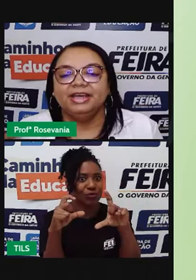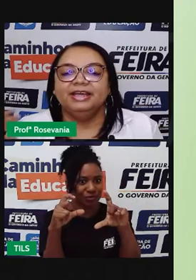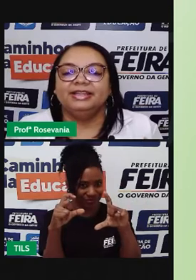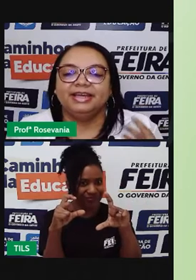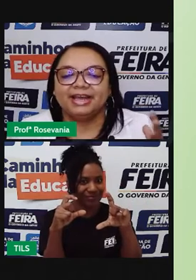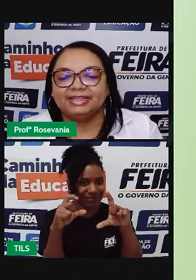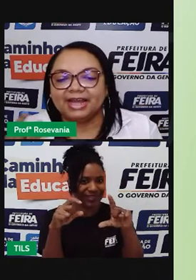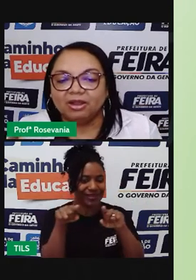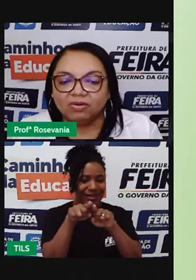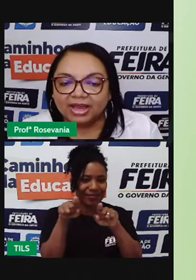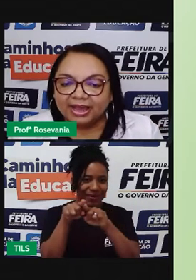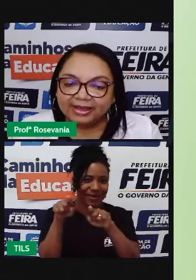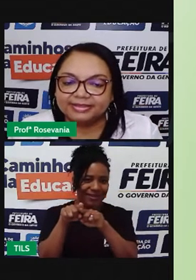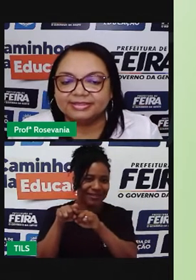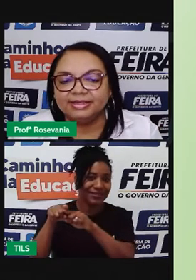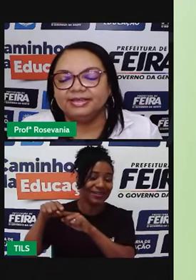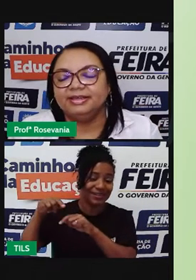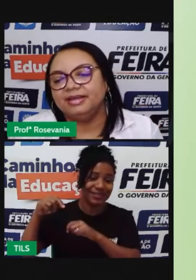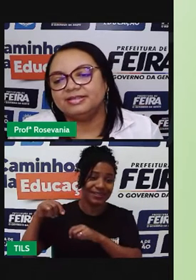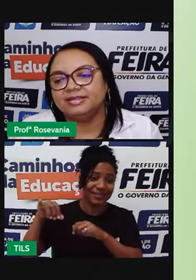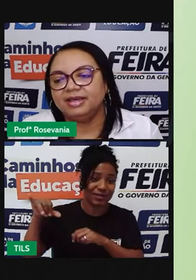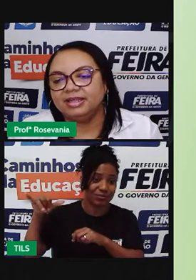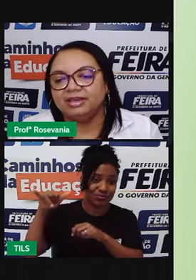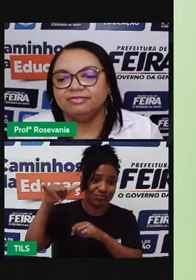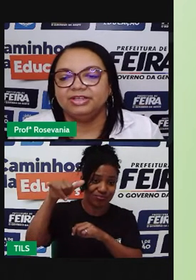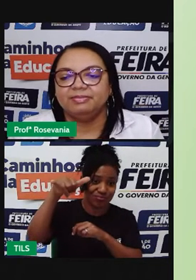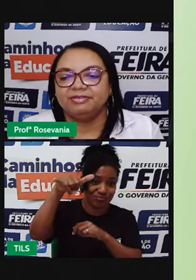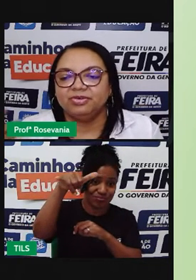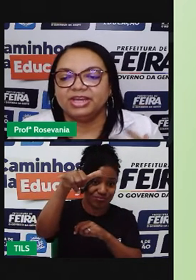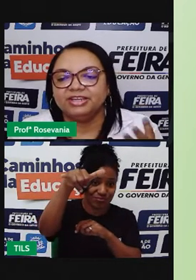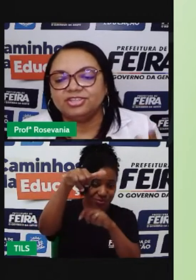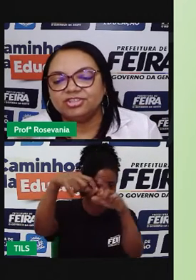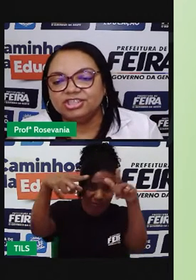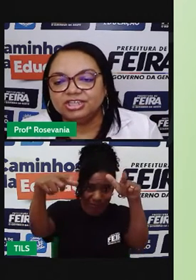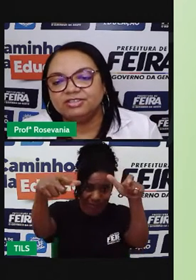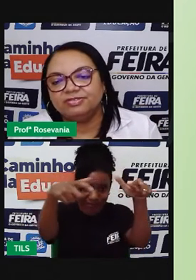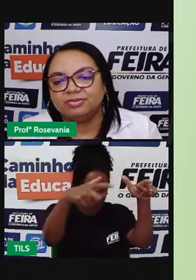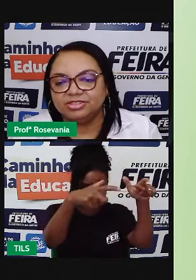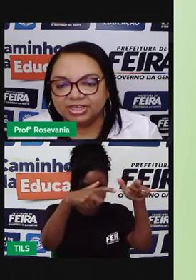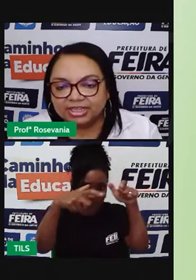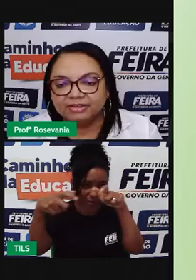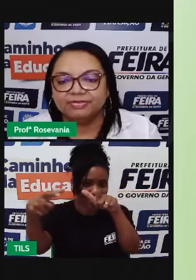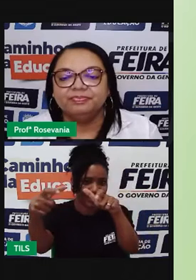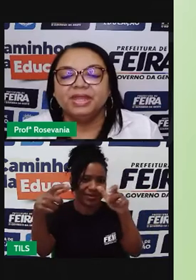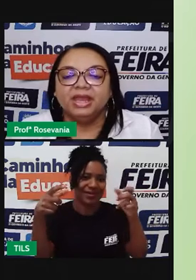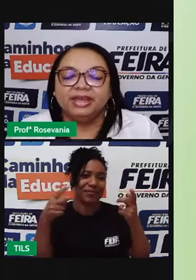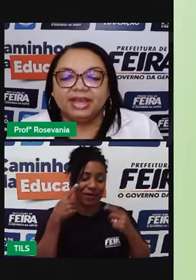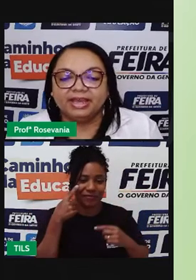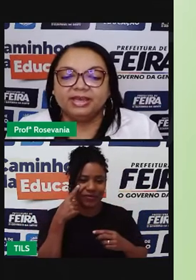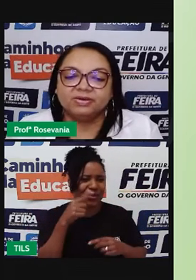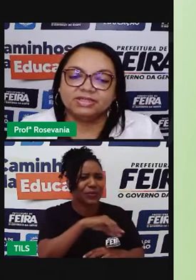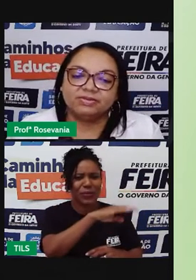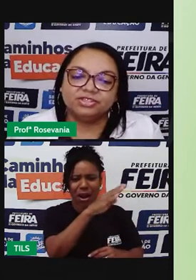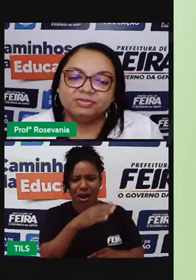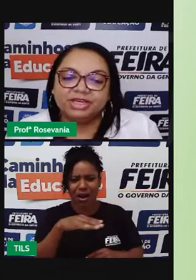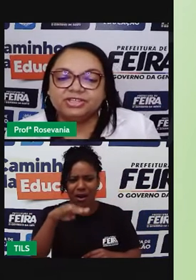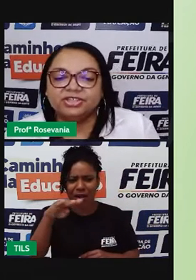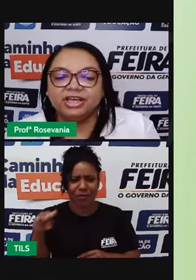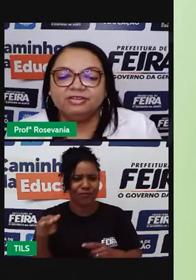poder, né, catalogar esse relevo, né, para ver o que a gente tinha de forma de relevo. E aí,